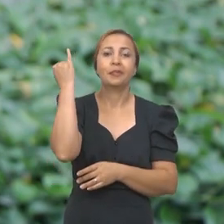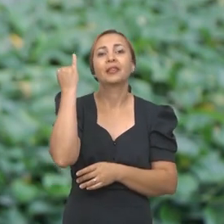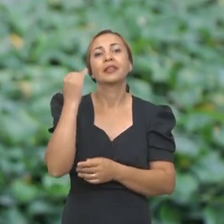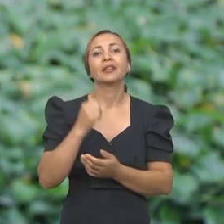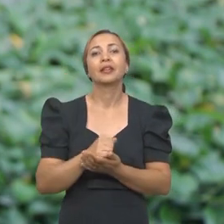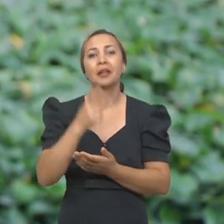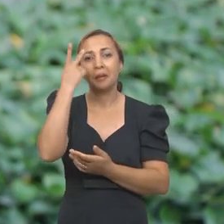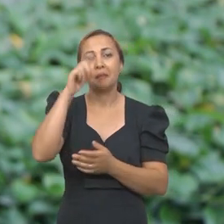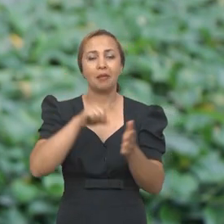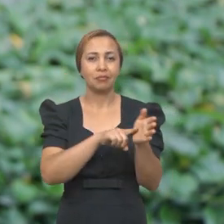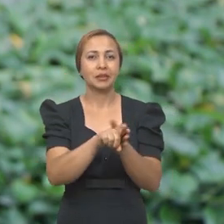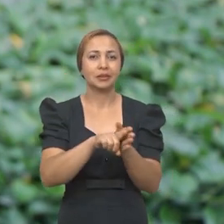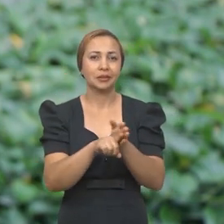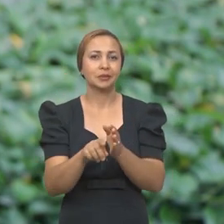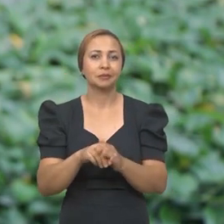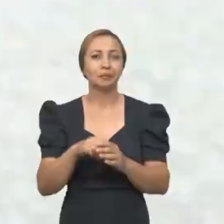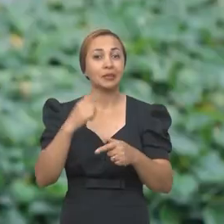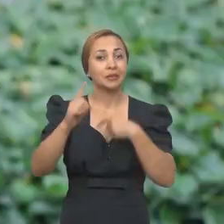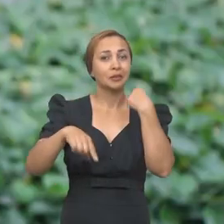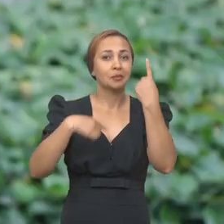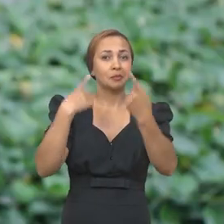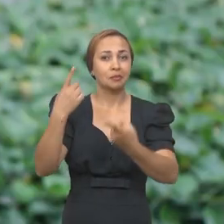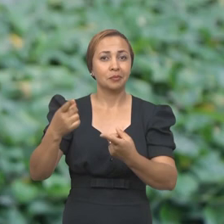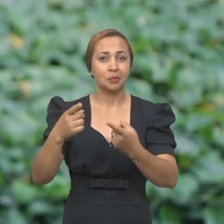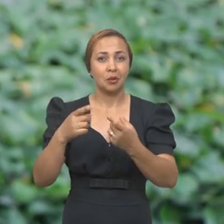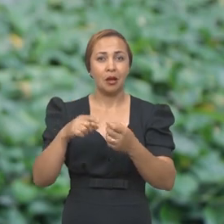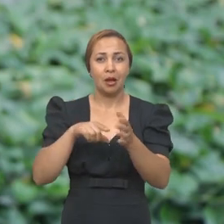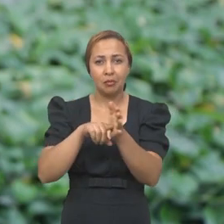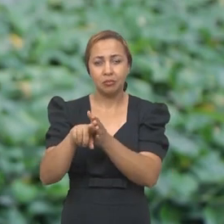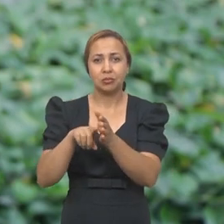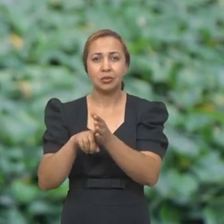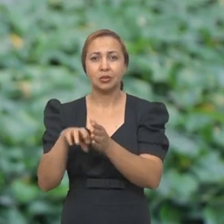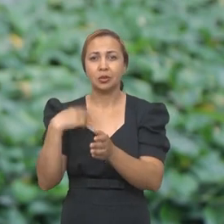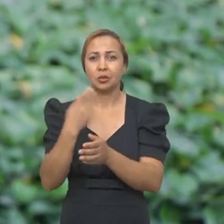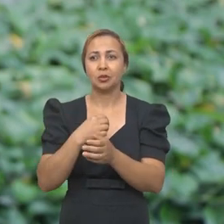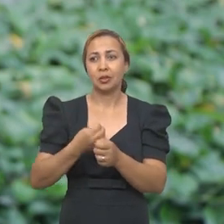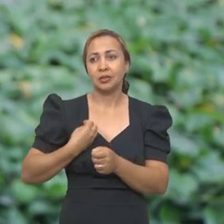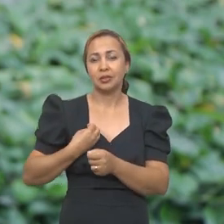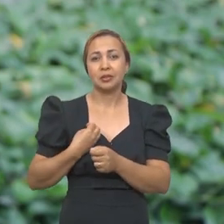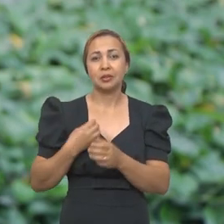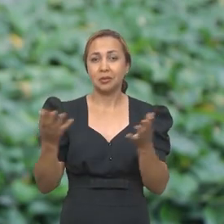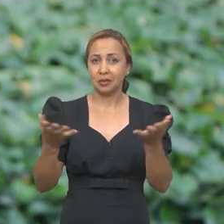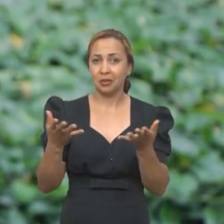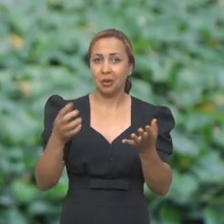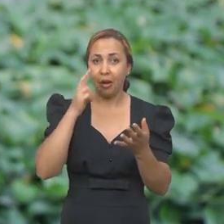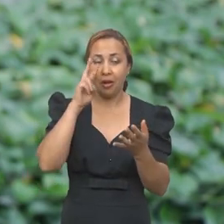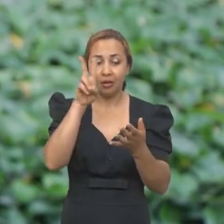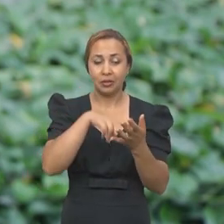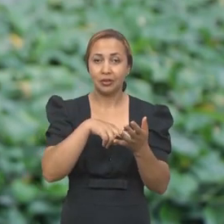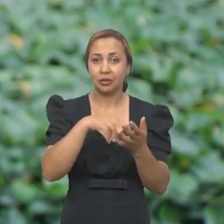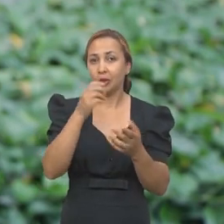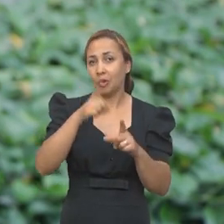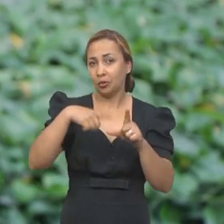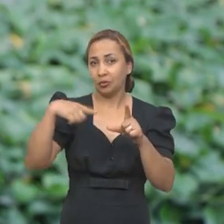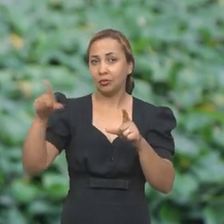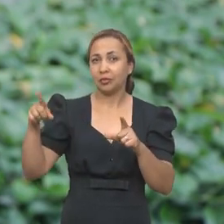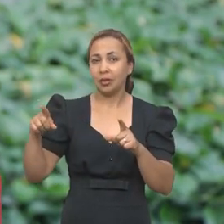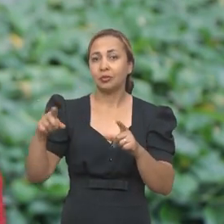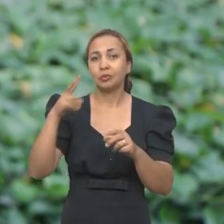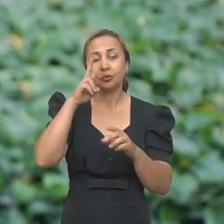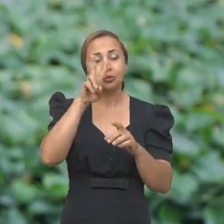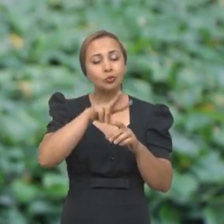importante para a pesquisa. Após esse monitoramento, nós estamos agora avaliando os dados desse